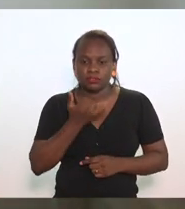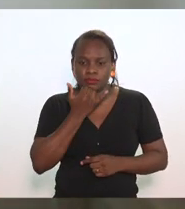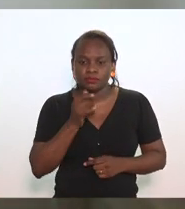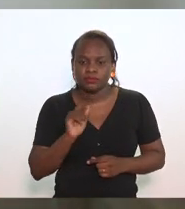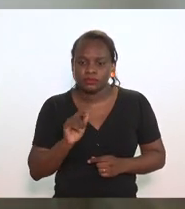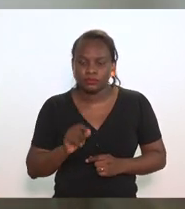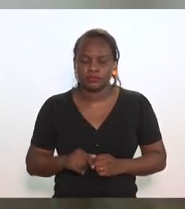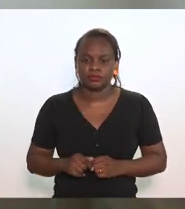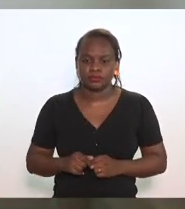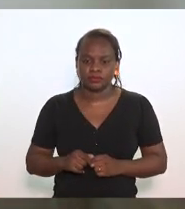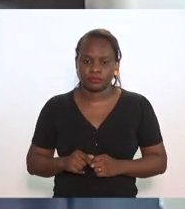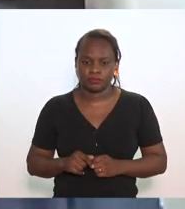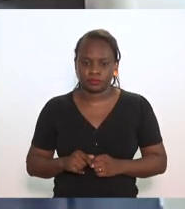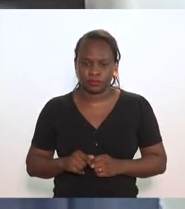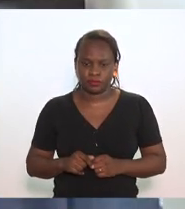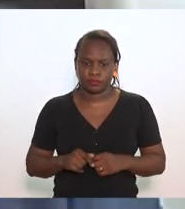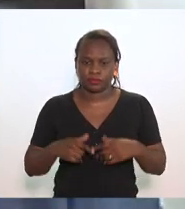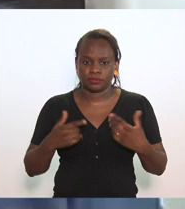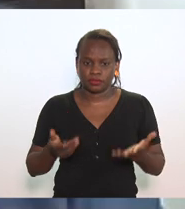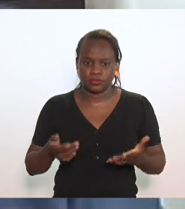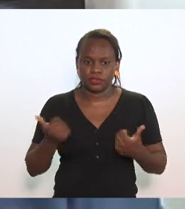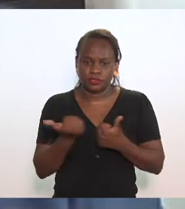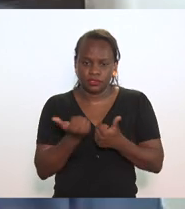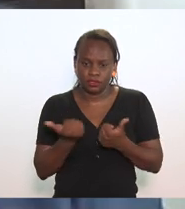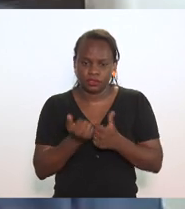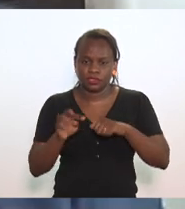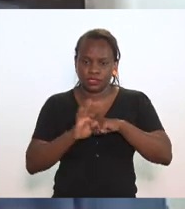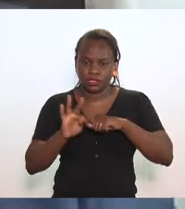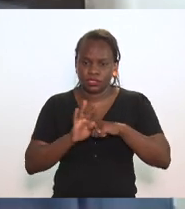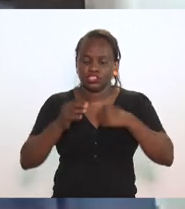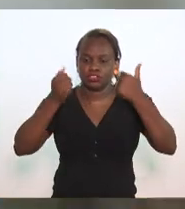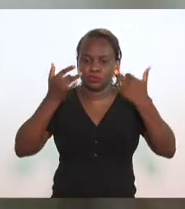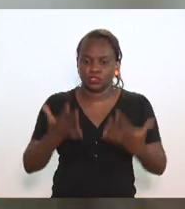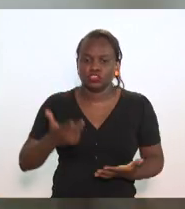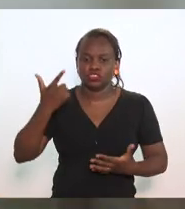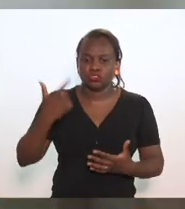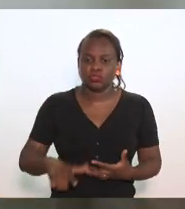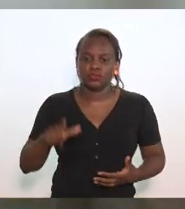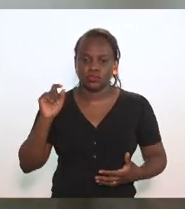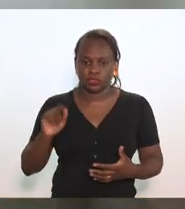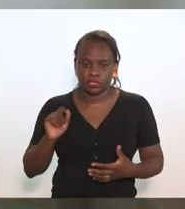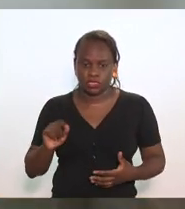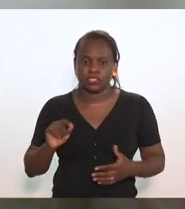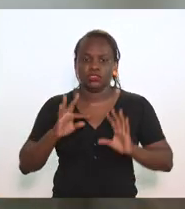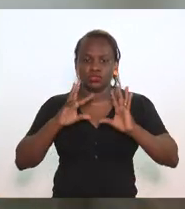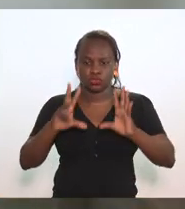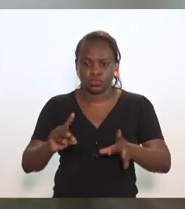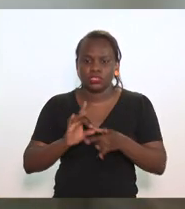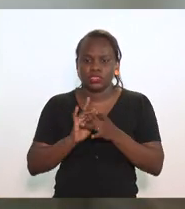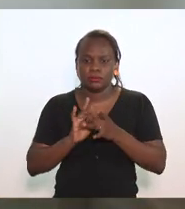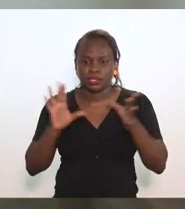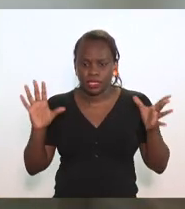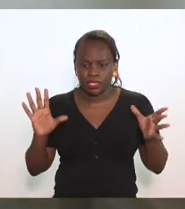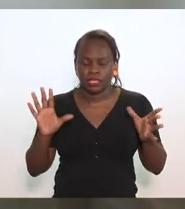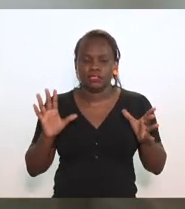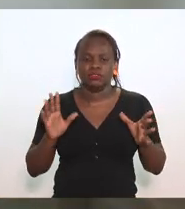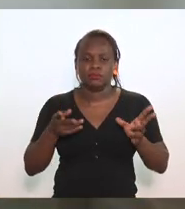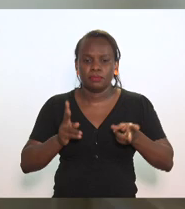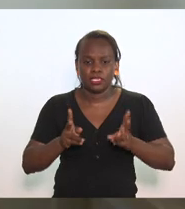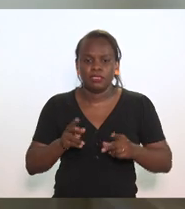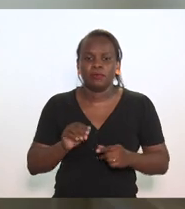Doutor Nívio, a assessoria técnica está reafirmando que está tudo liberado desde a